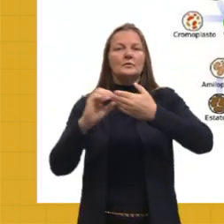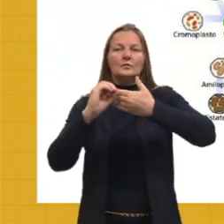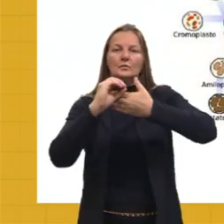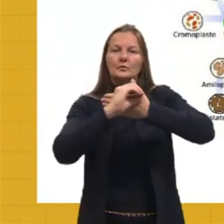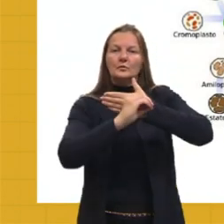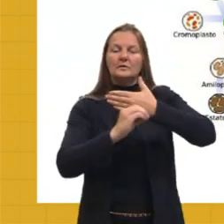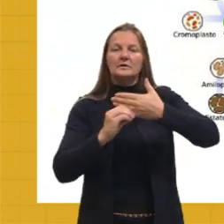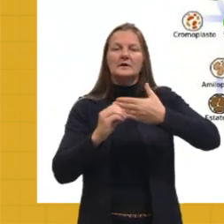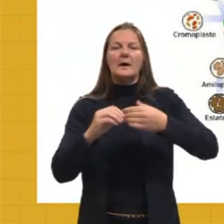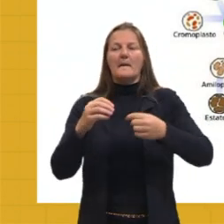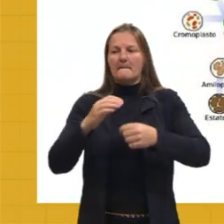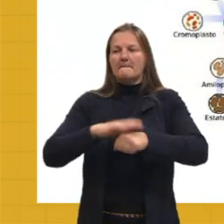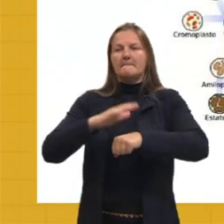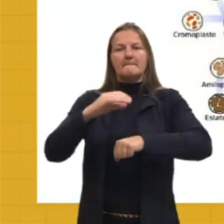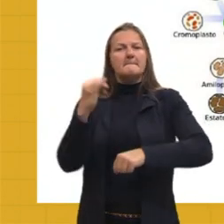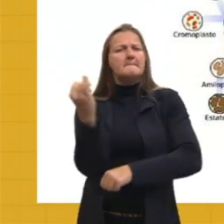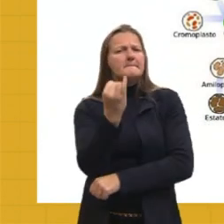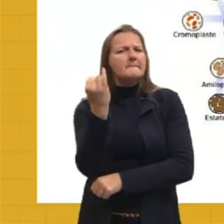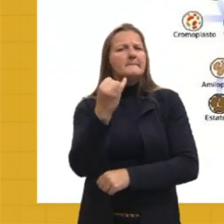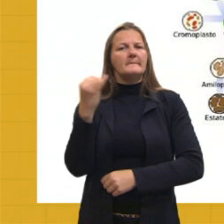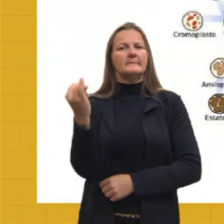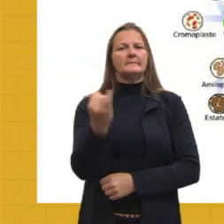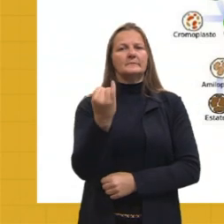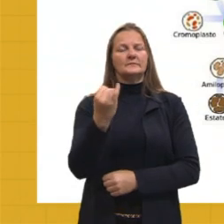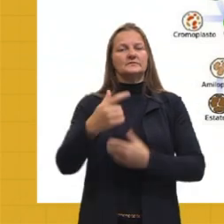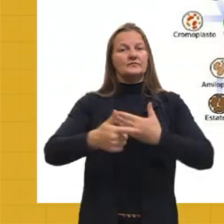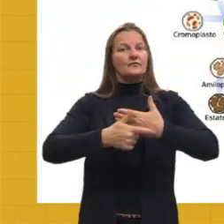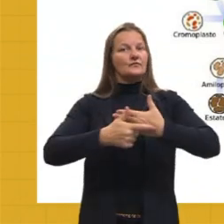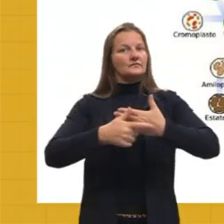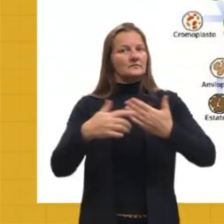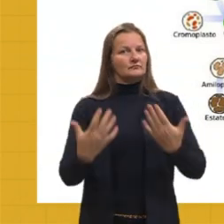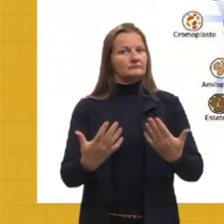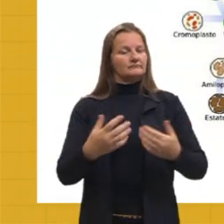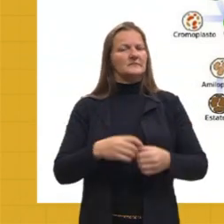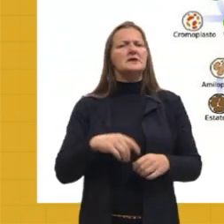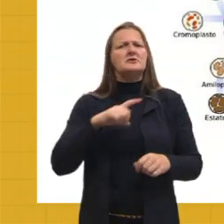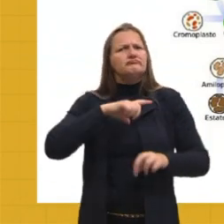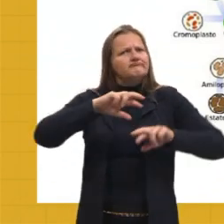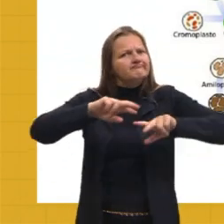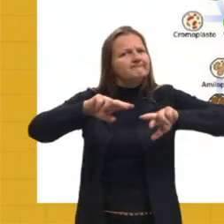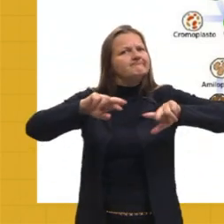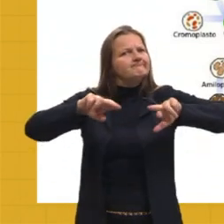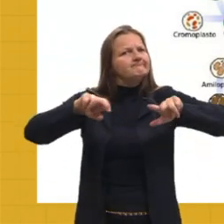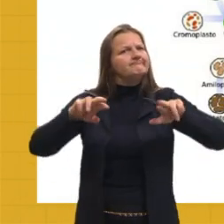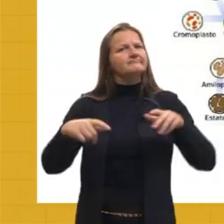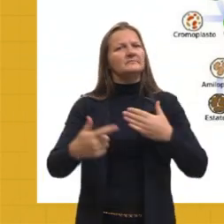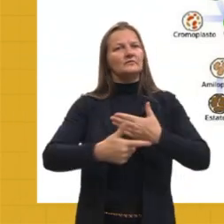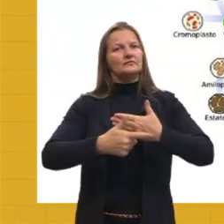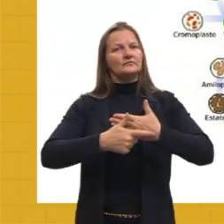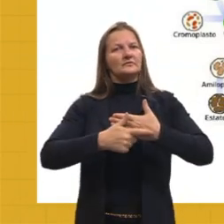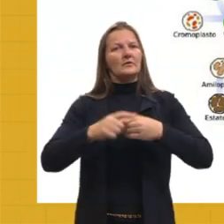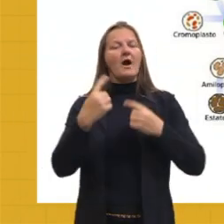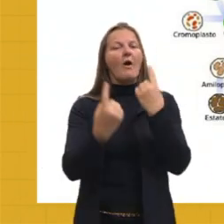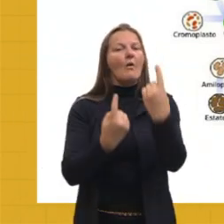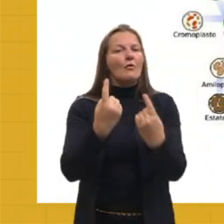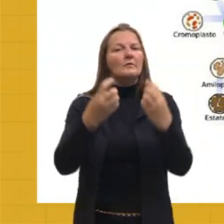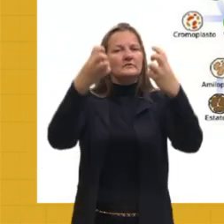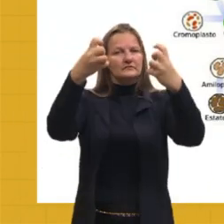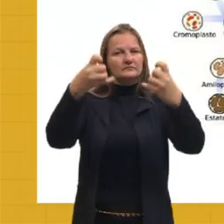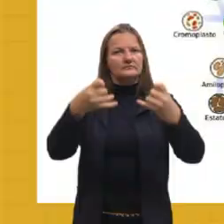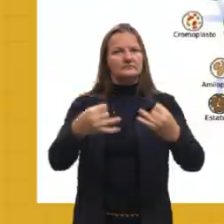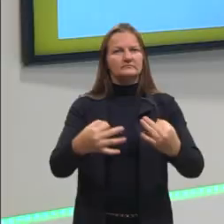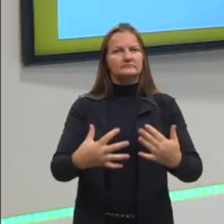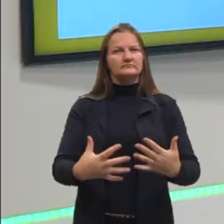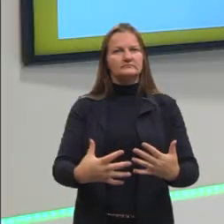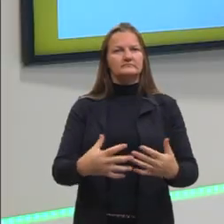principais funções, tá? Elas têm muitas funções, mas a gente acaba focando em algumas só, tá?